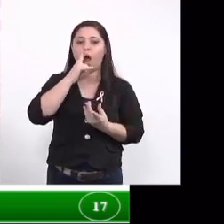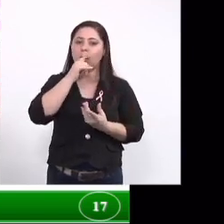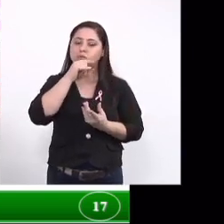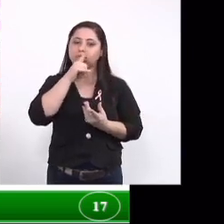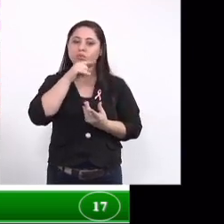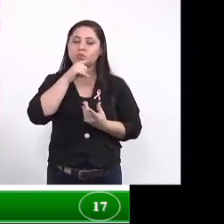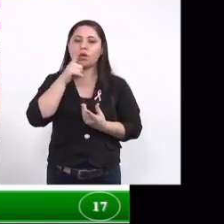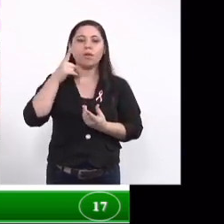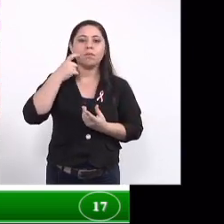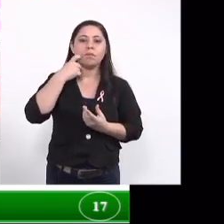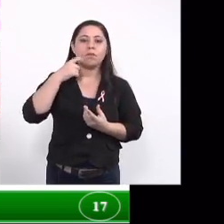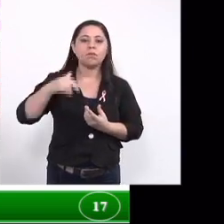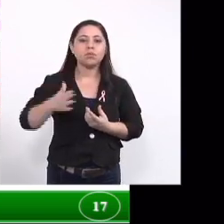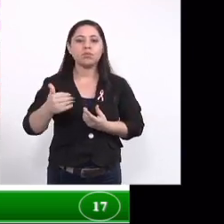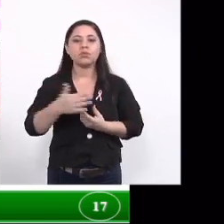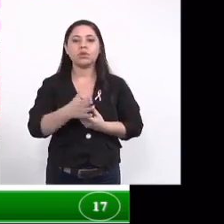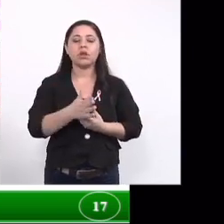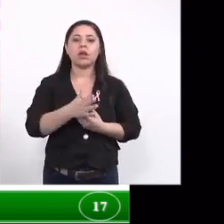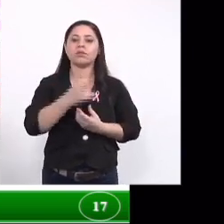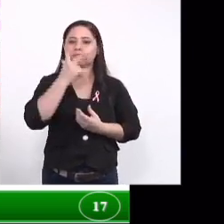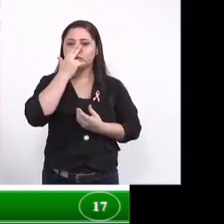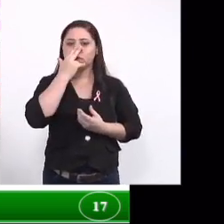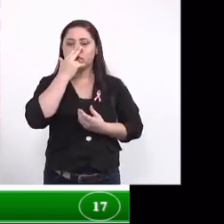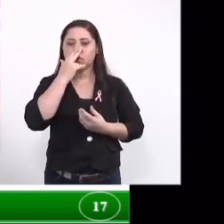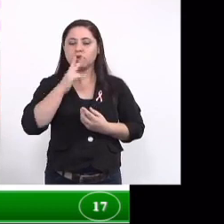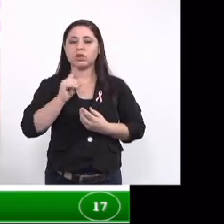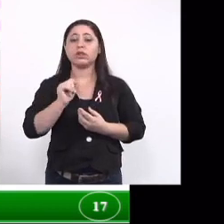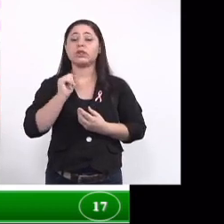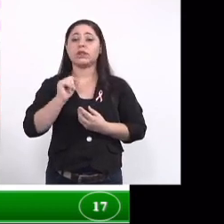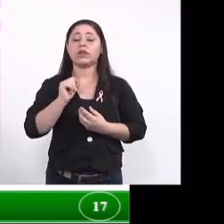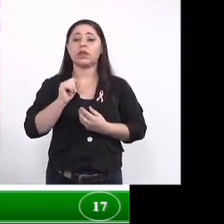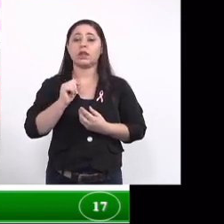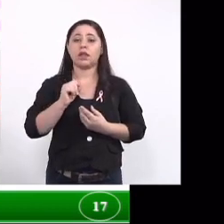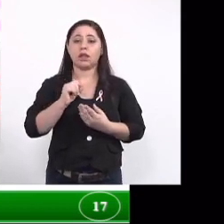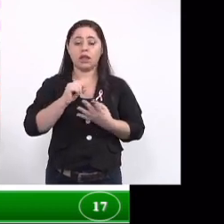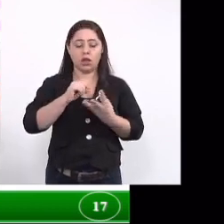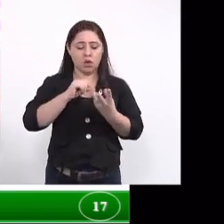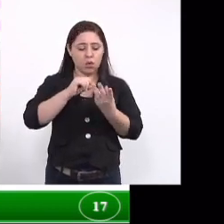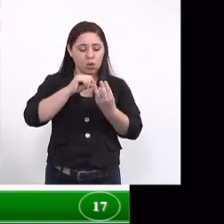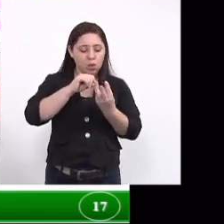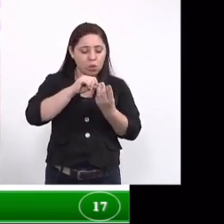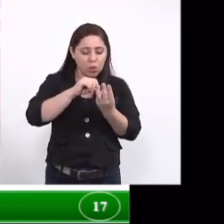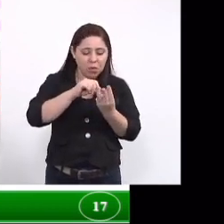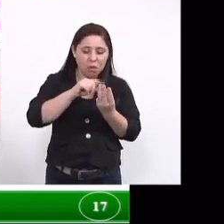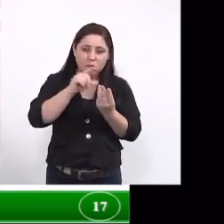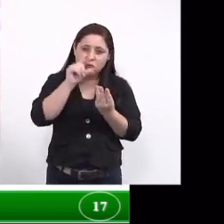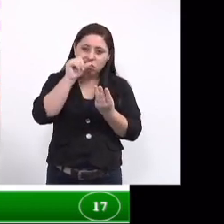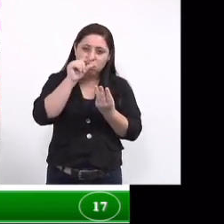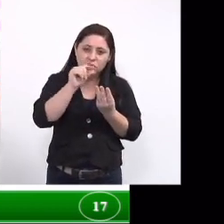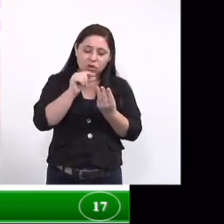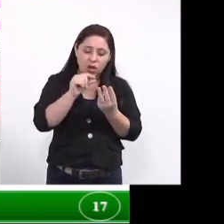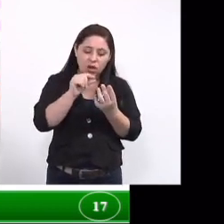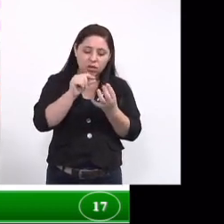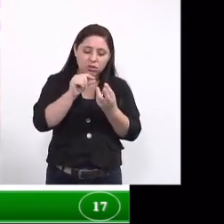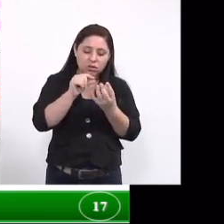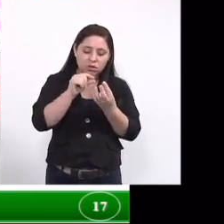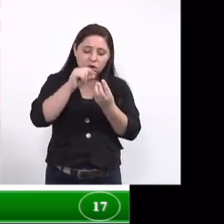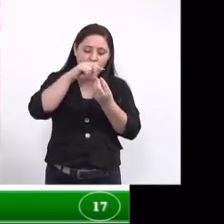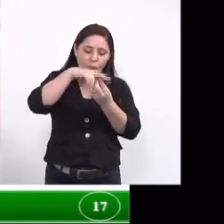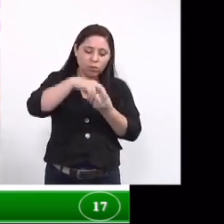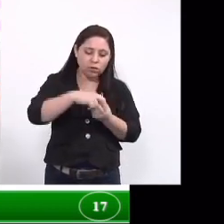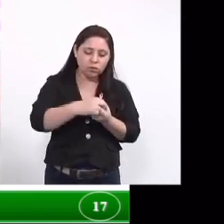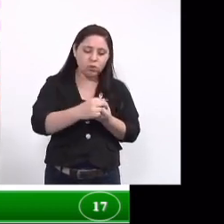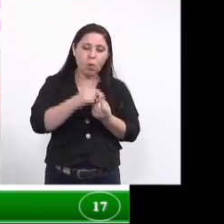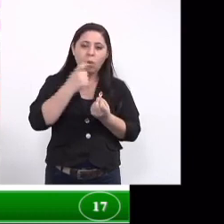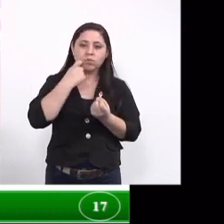peixes e eles seguem o nível trófico ou seja os microcrustáceos consomem as algas e as algas consomem